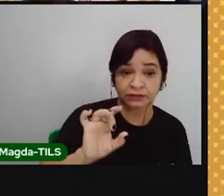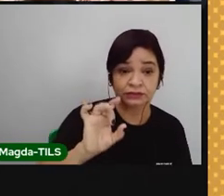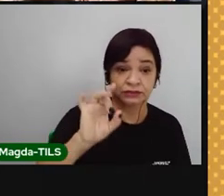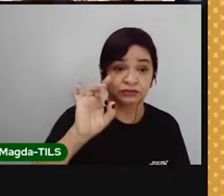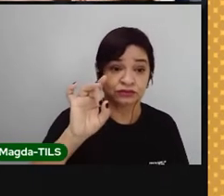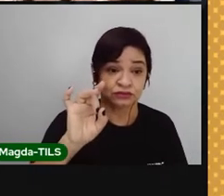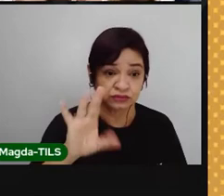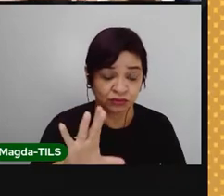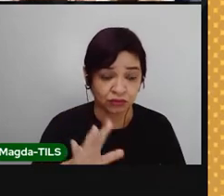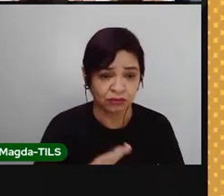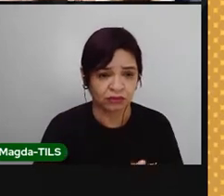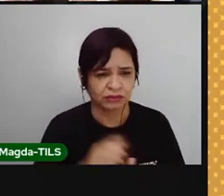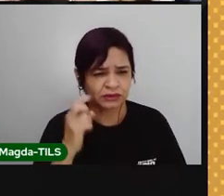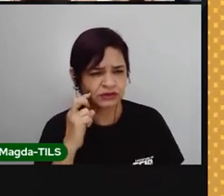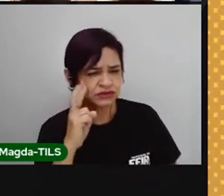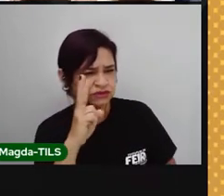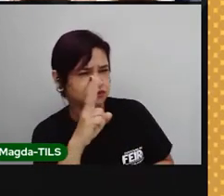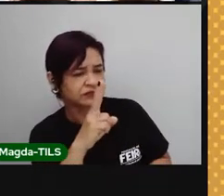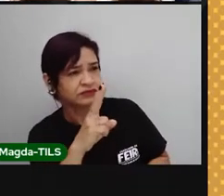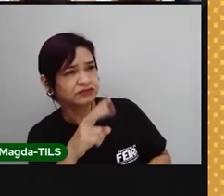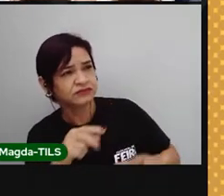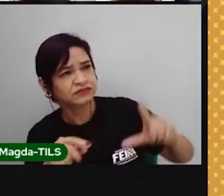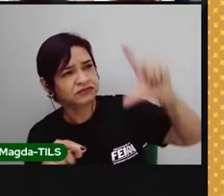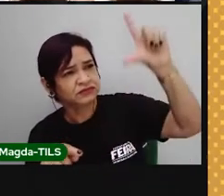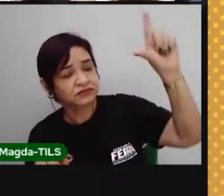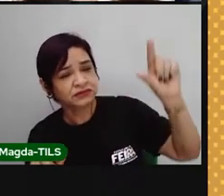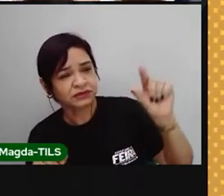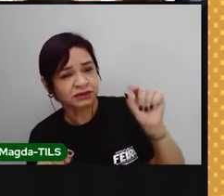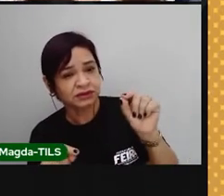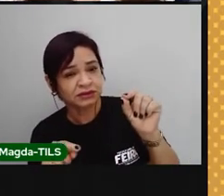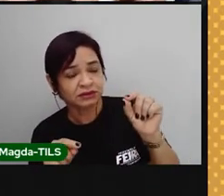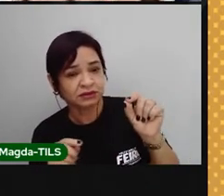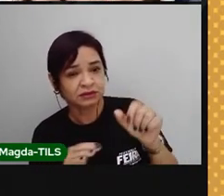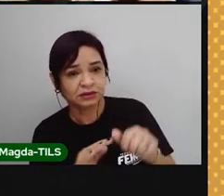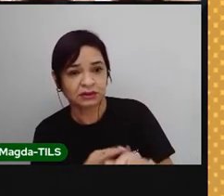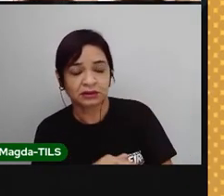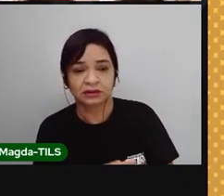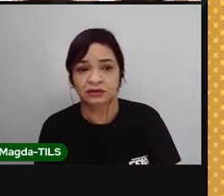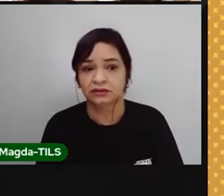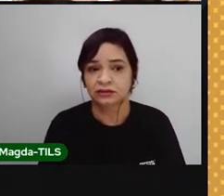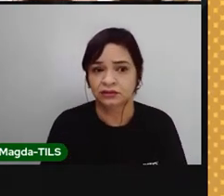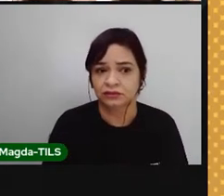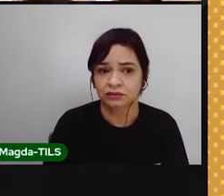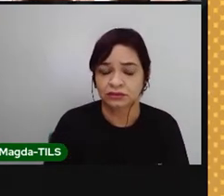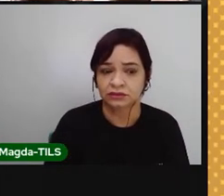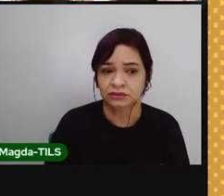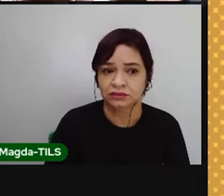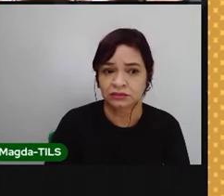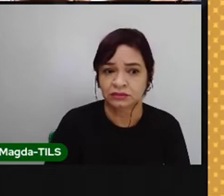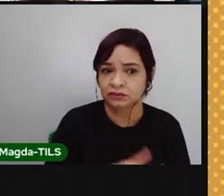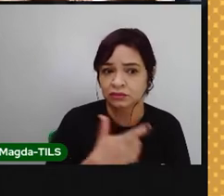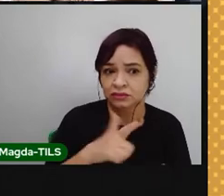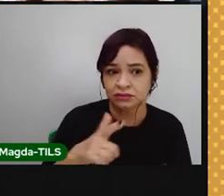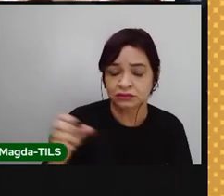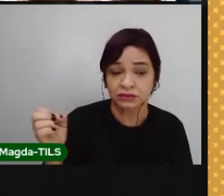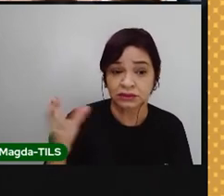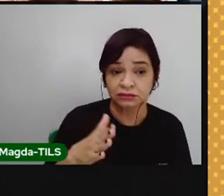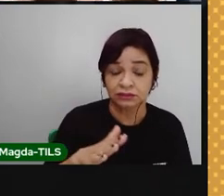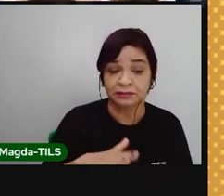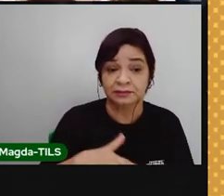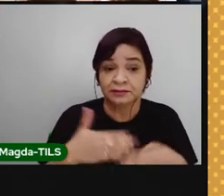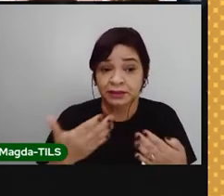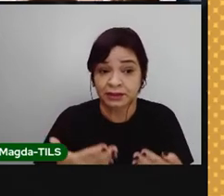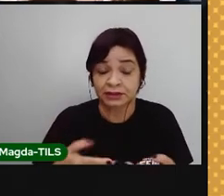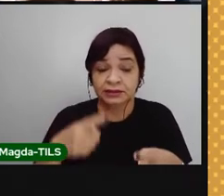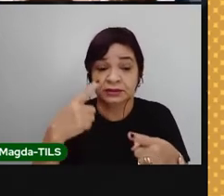lua toda bonita, iluminada à noite, não é porque ela está irradiando aquela iluminação. Na verdade,